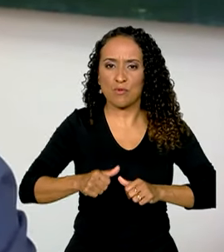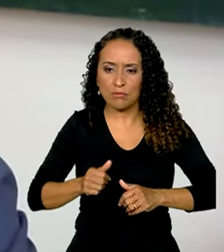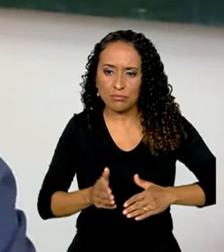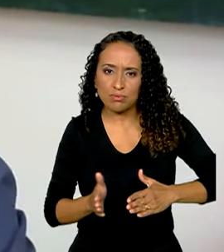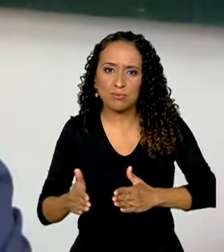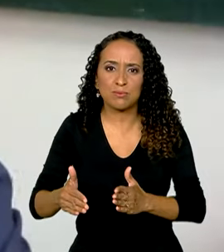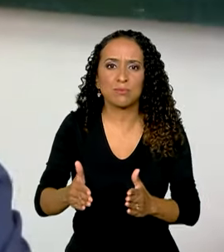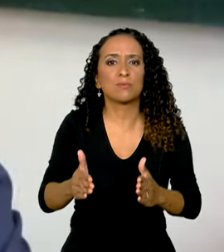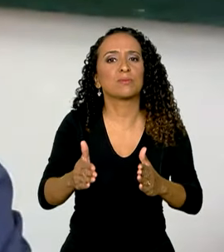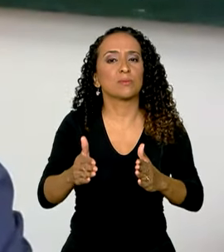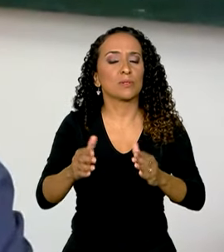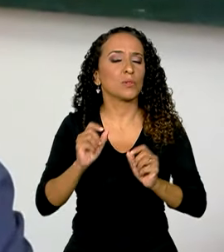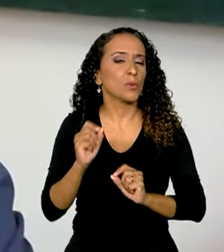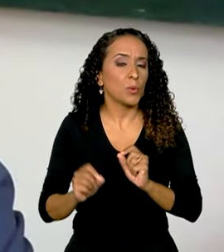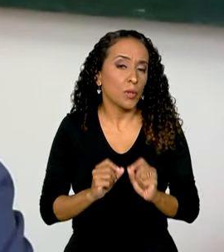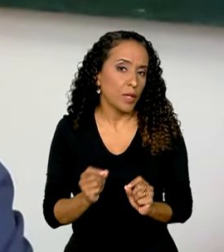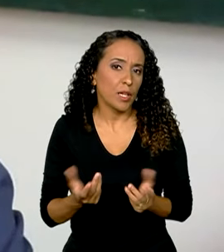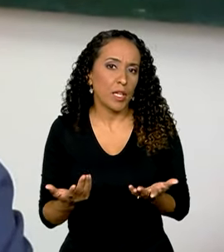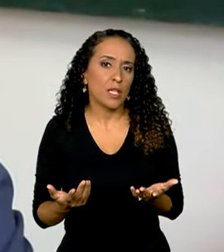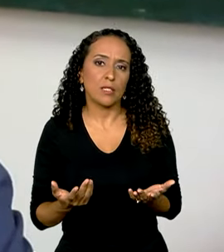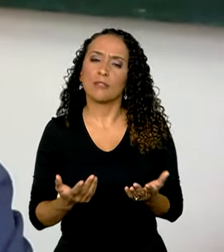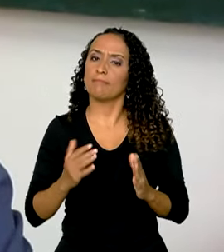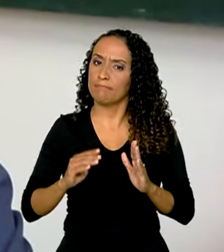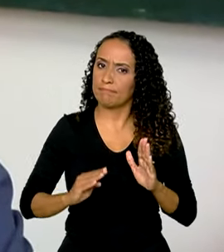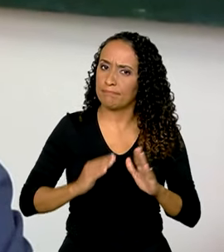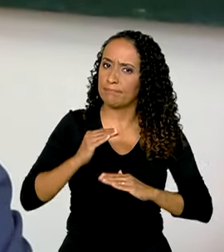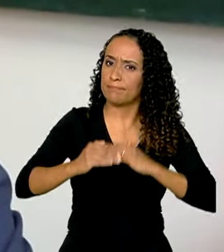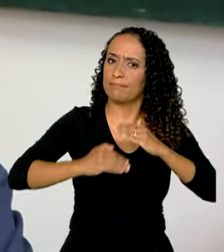de crescimento forte.